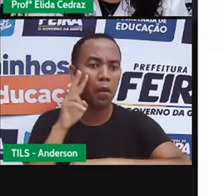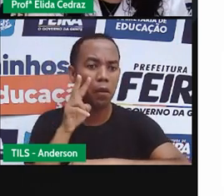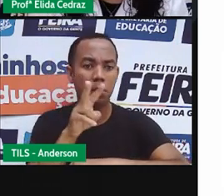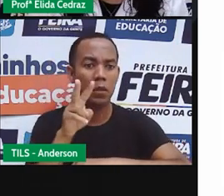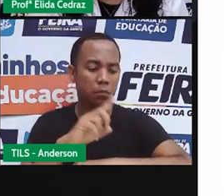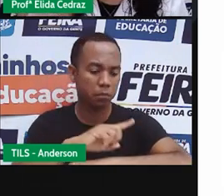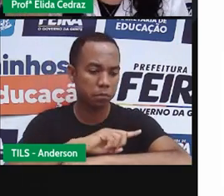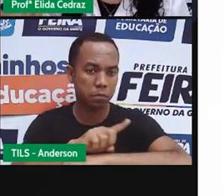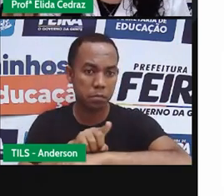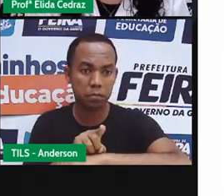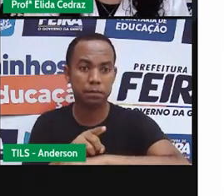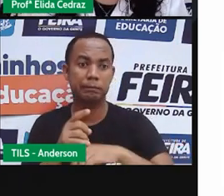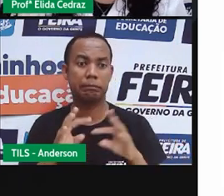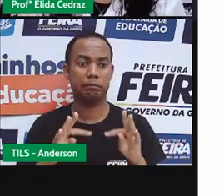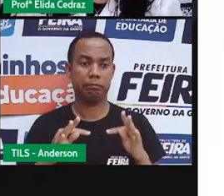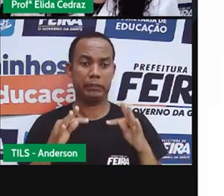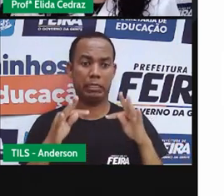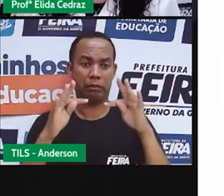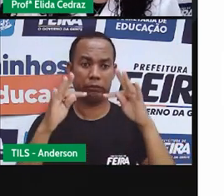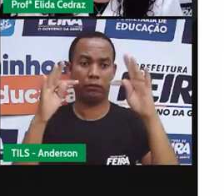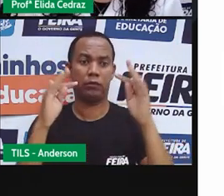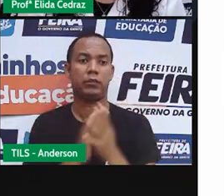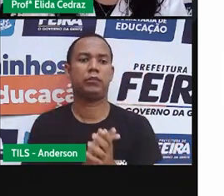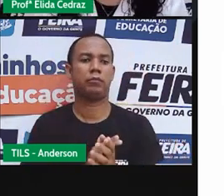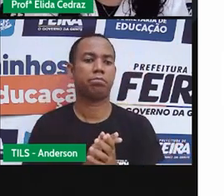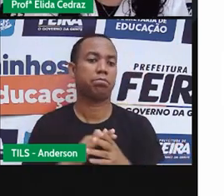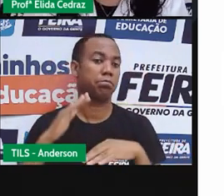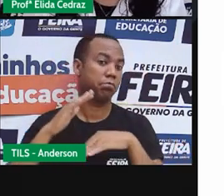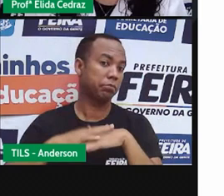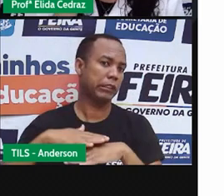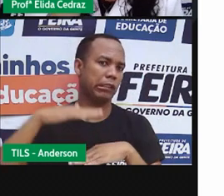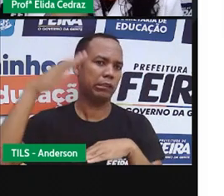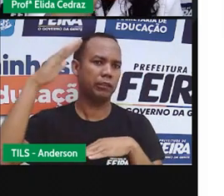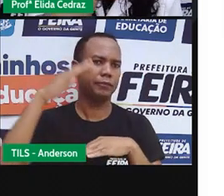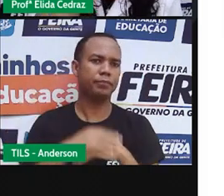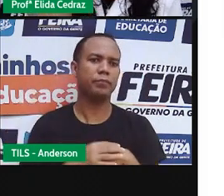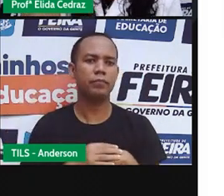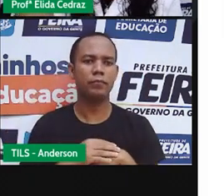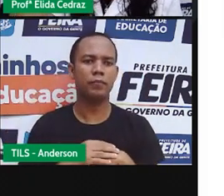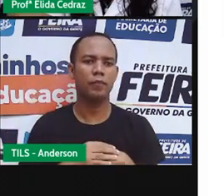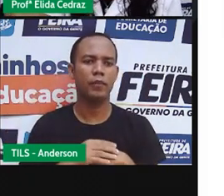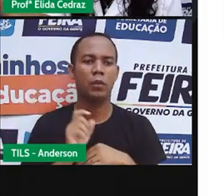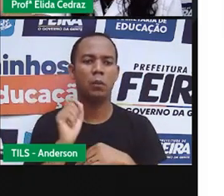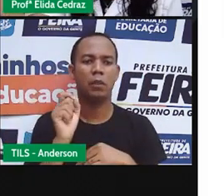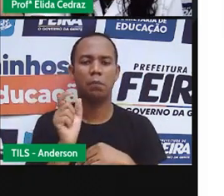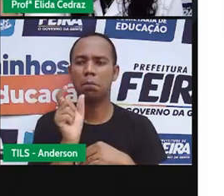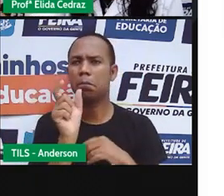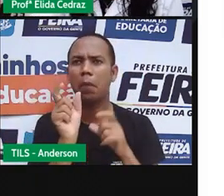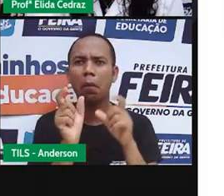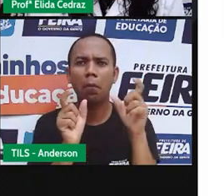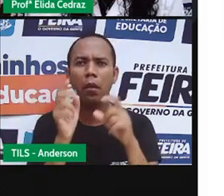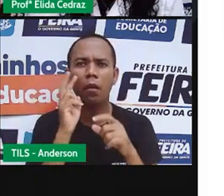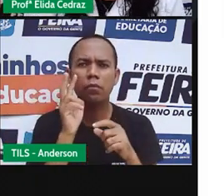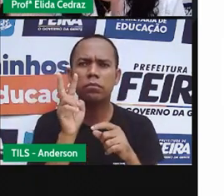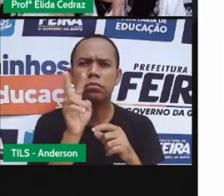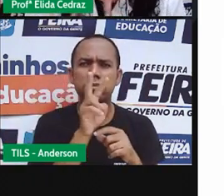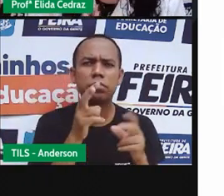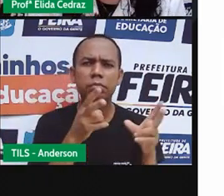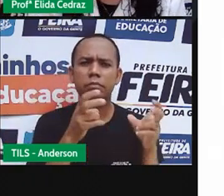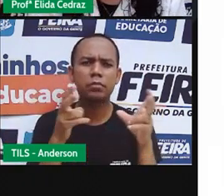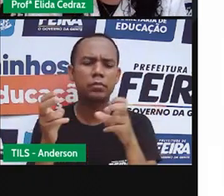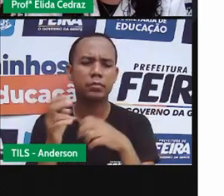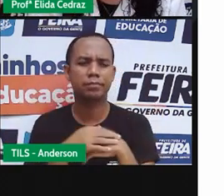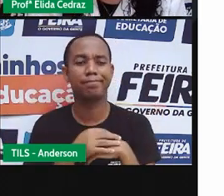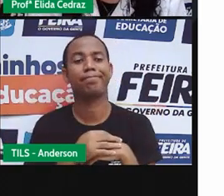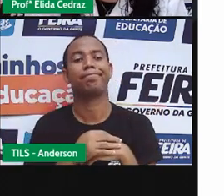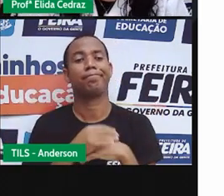ponteiros, os relógios de ponteiro são os analógicos. Eles marcam de pedacinho em pedacinho. E